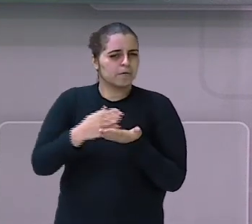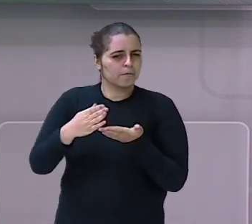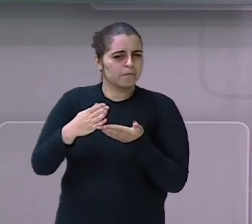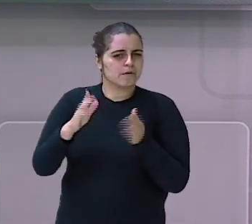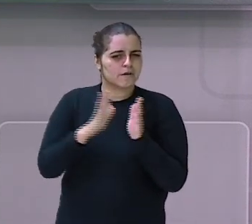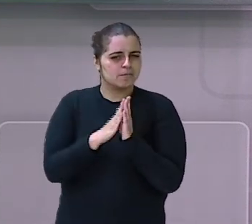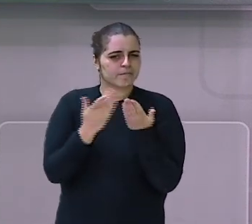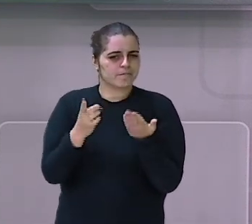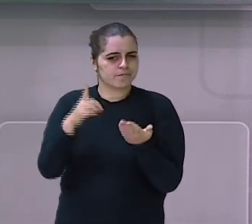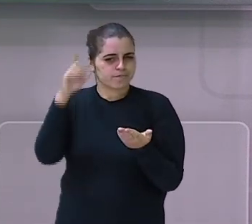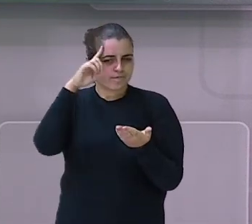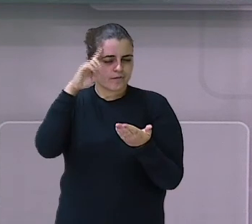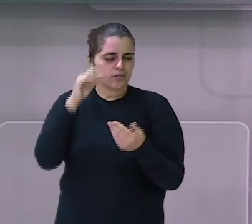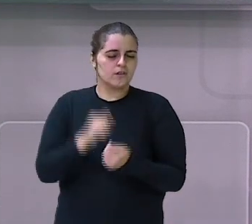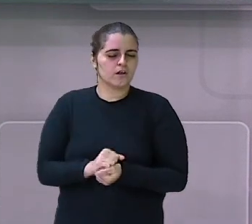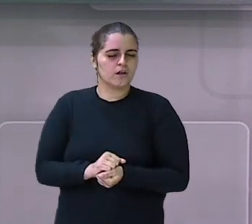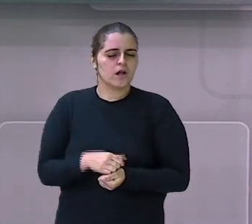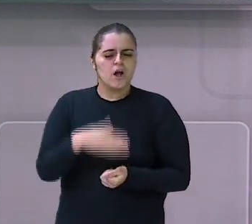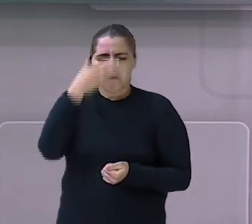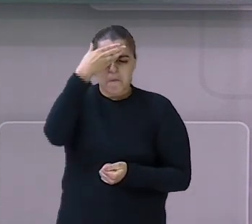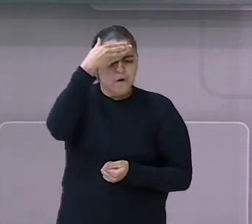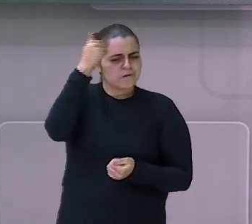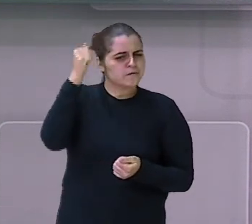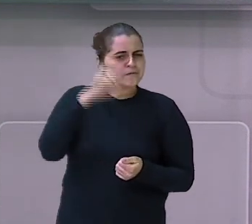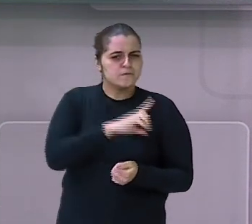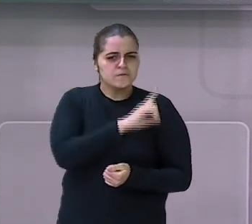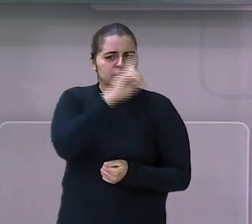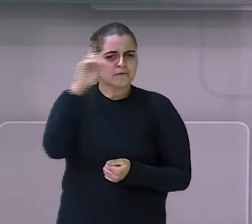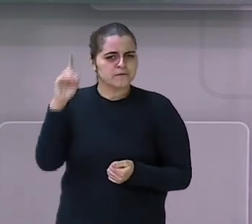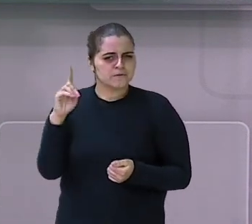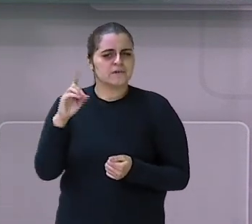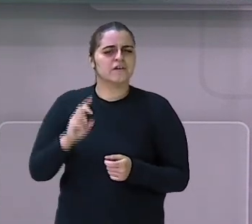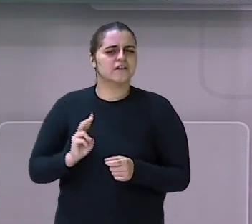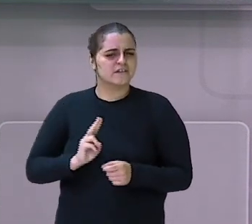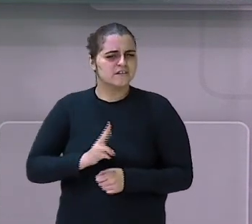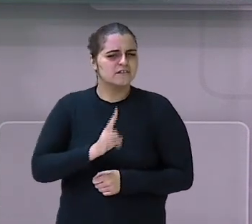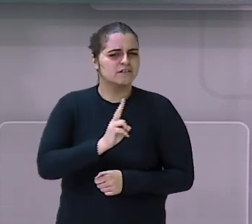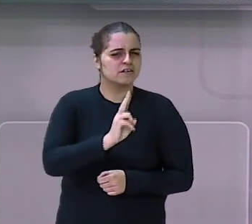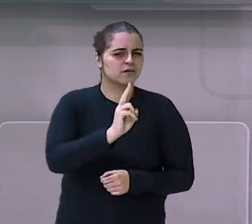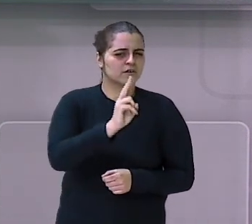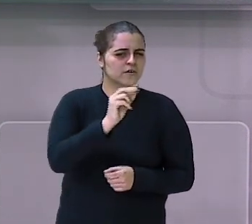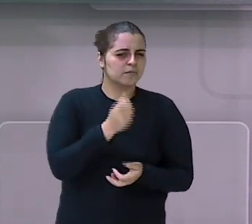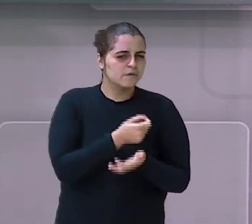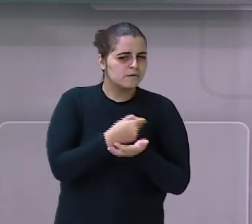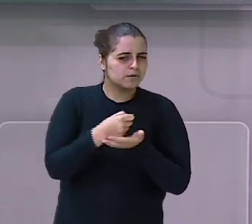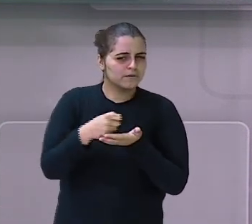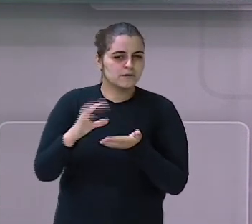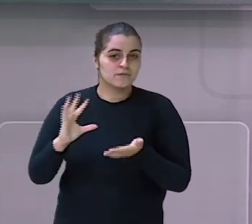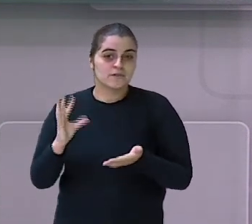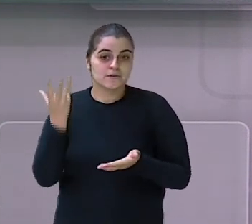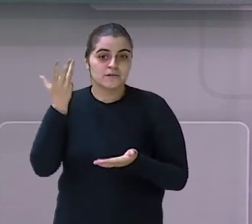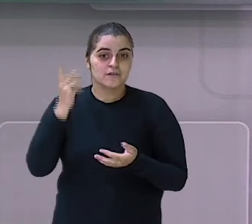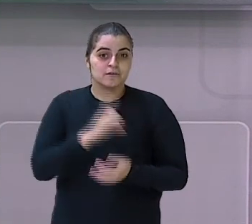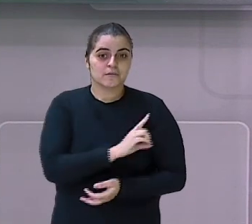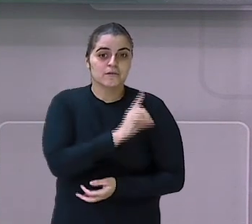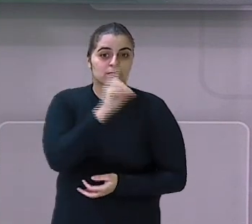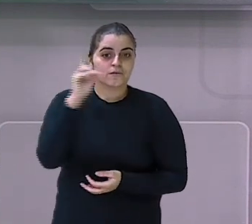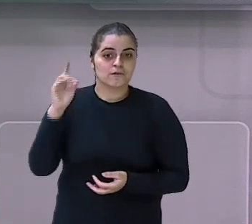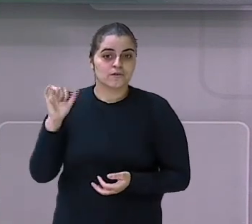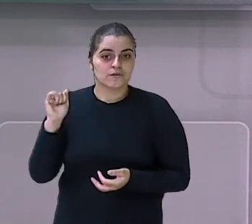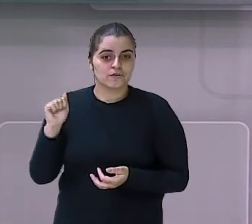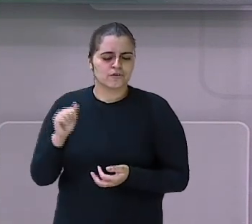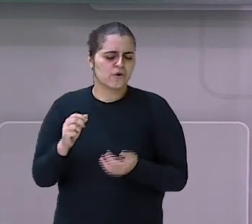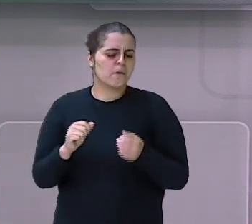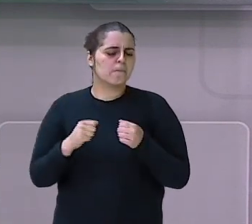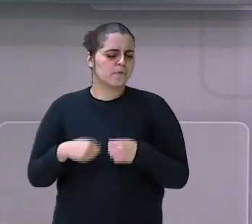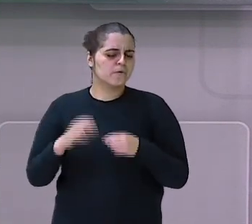precisa ter o diário? Não pode esquecer da data e sempre anotar o que foi feito naquele dia. Ou em